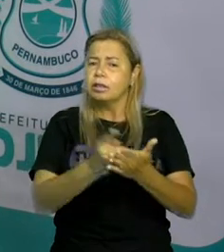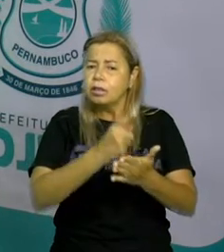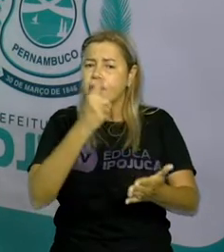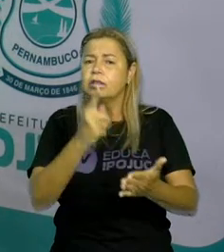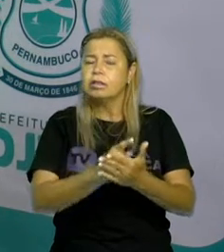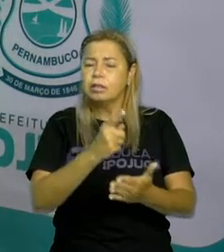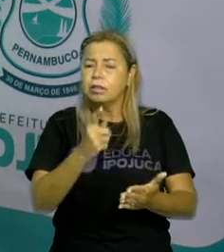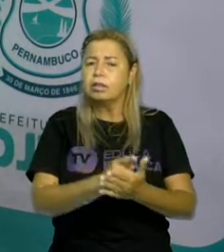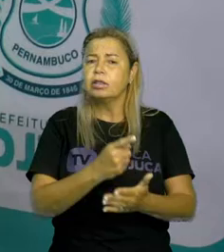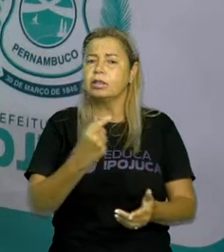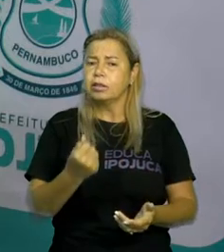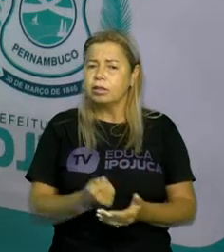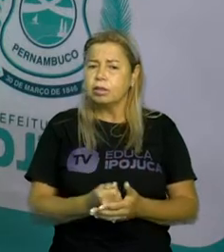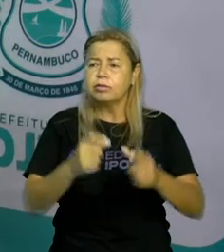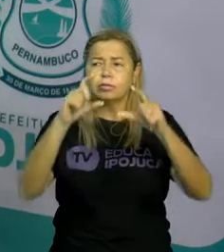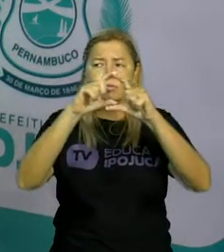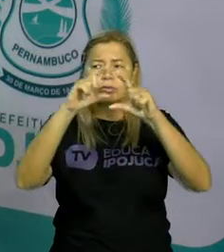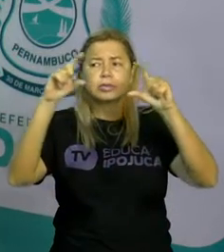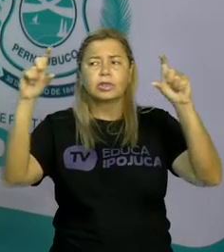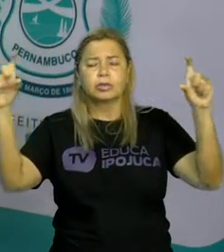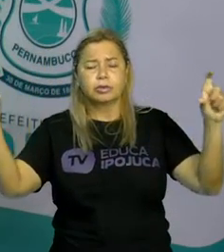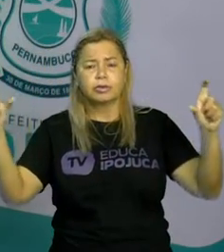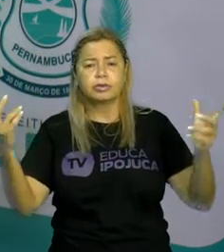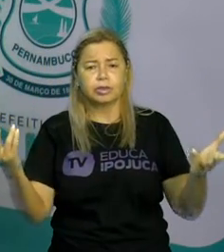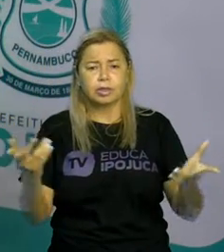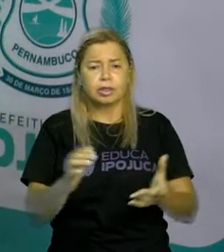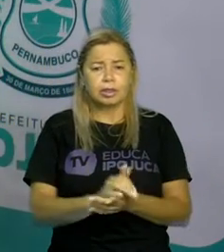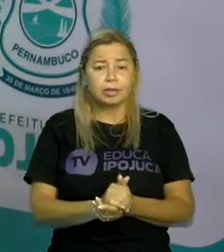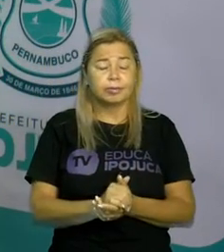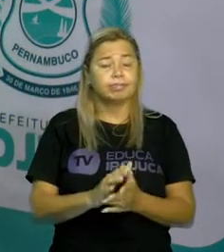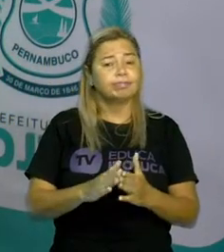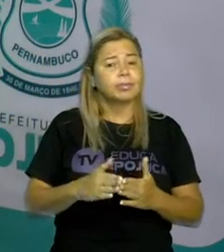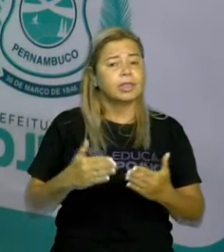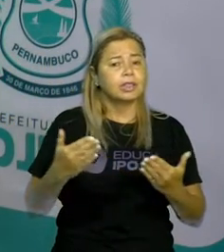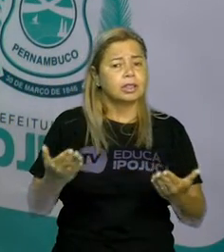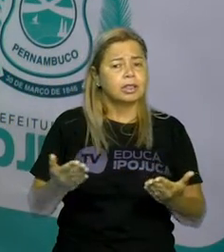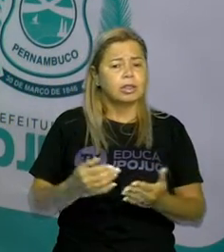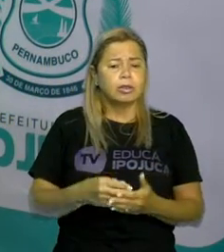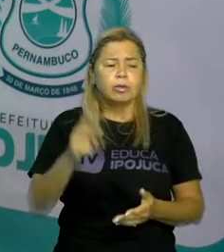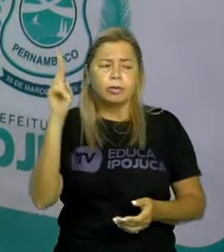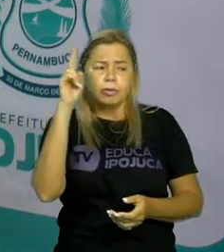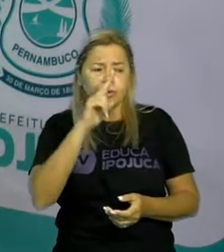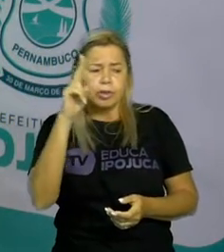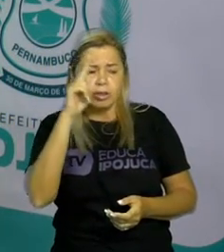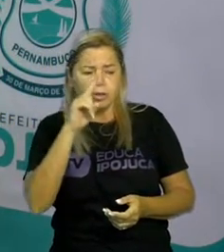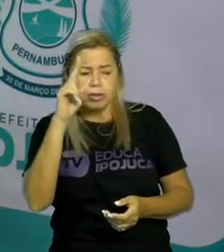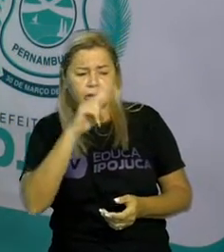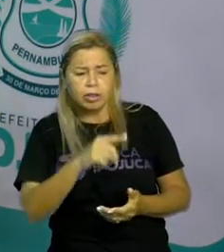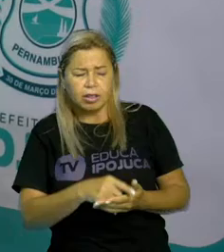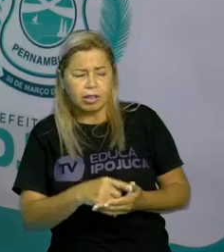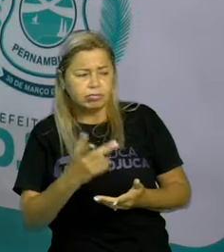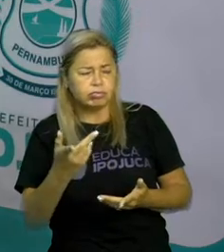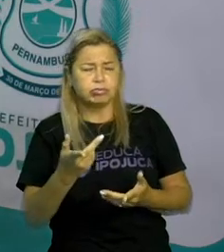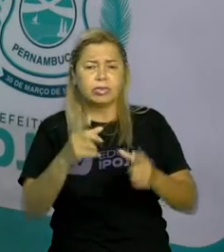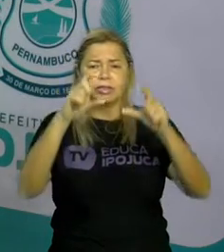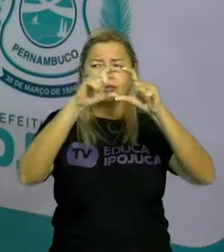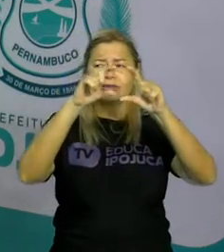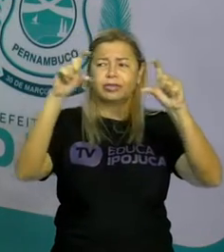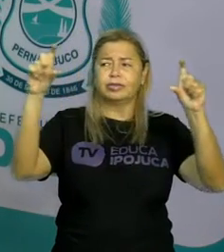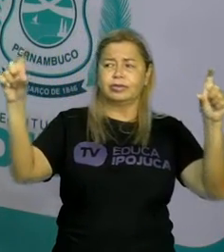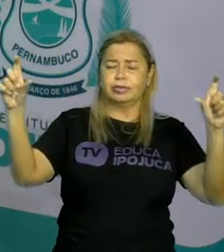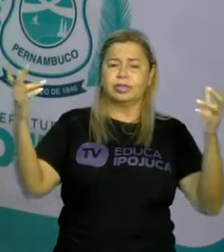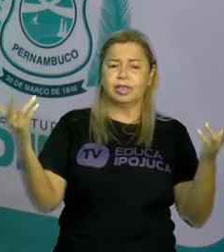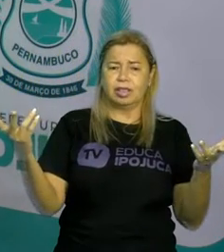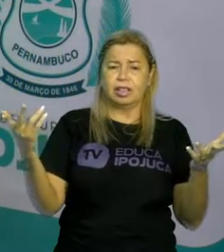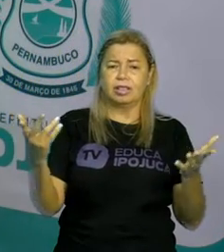entende, assim, quem não é professor vai achar bem estranha essa frase, mas pra gente que já é professor há